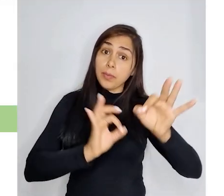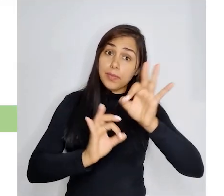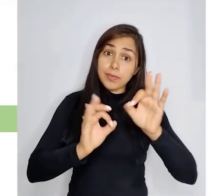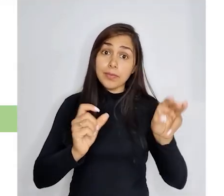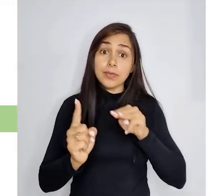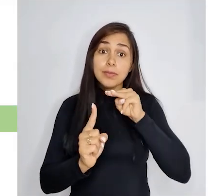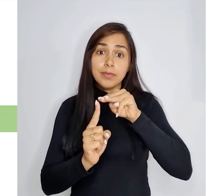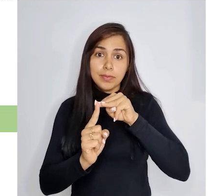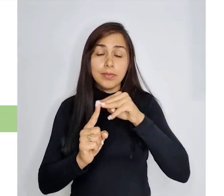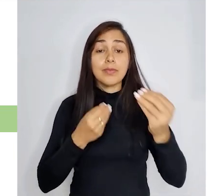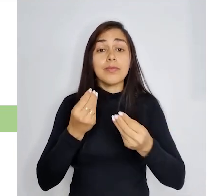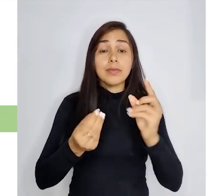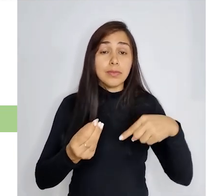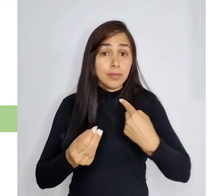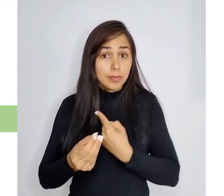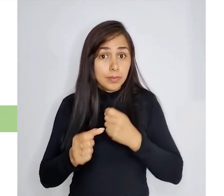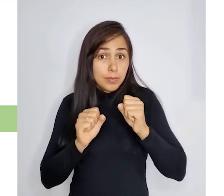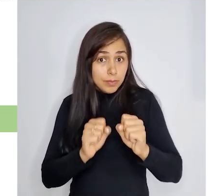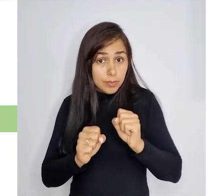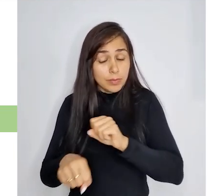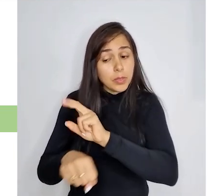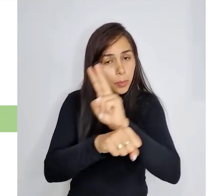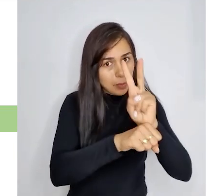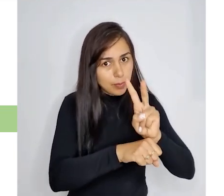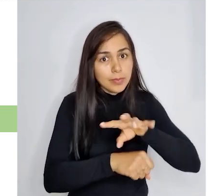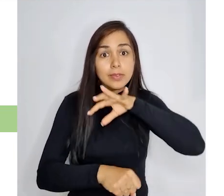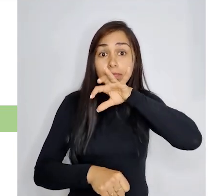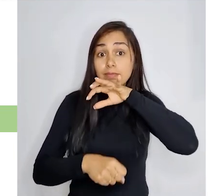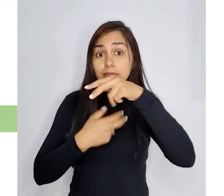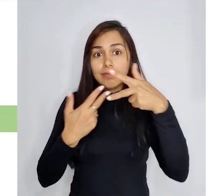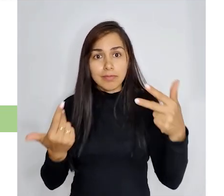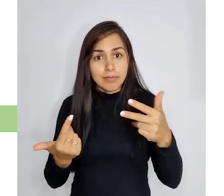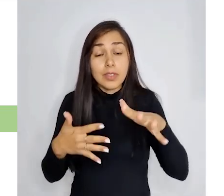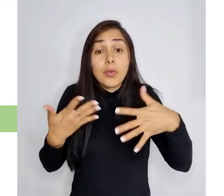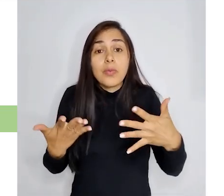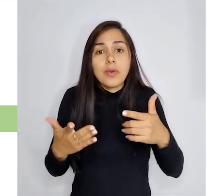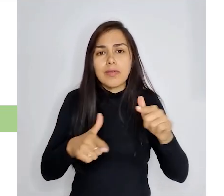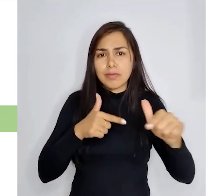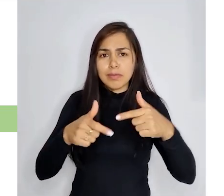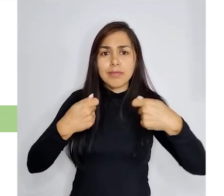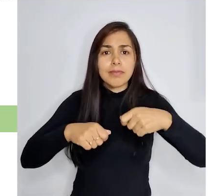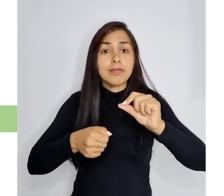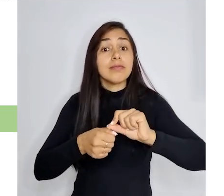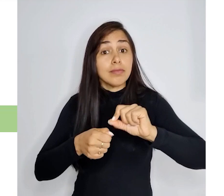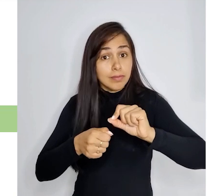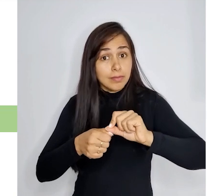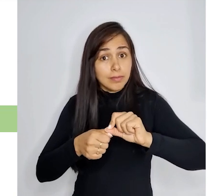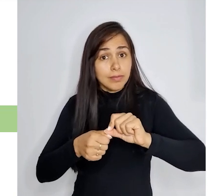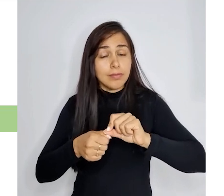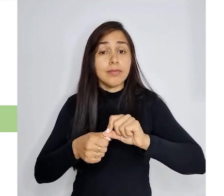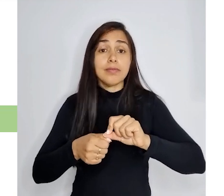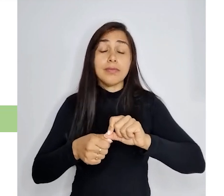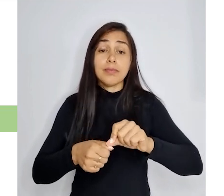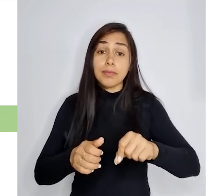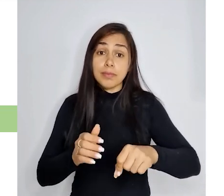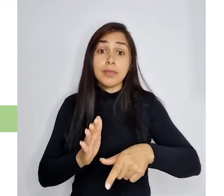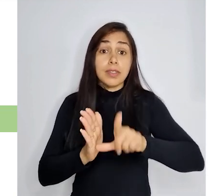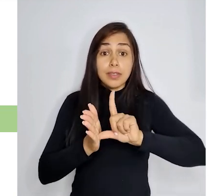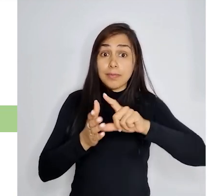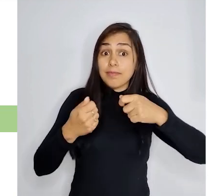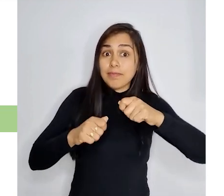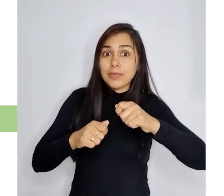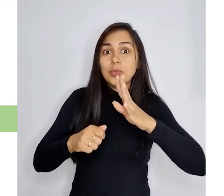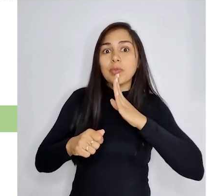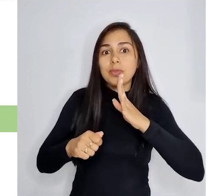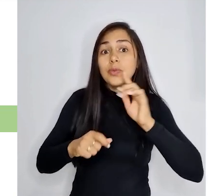de metas. Como que nós vamos proteger esses animais? Quais são as ações que vão ser desenvolvidas a partir do conhecimento do que está